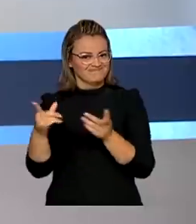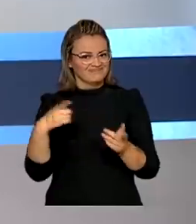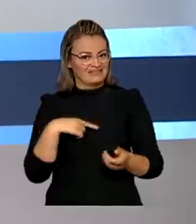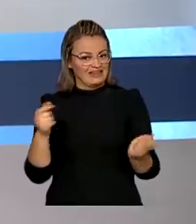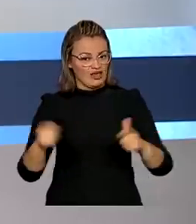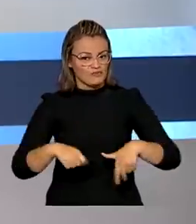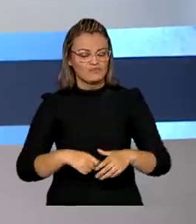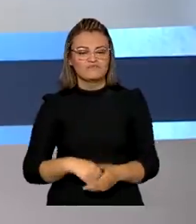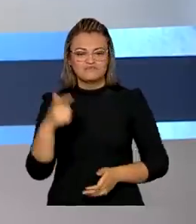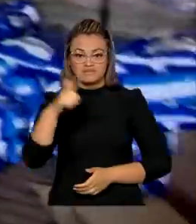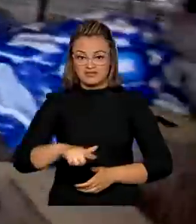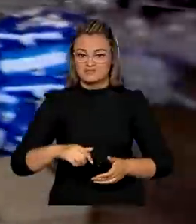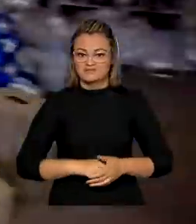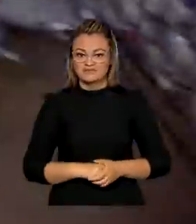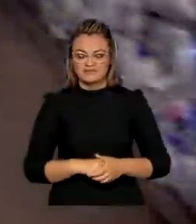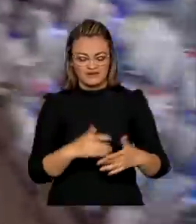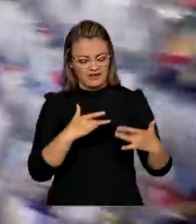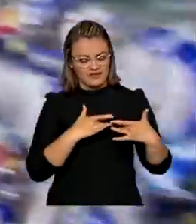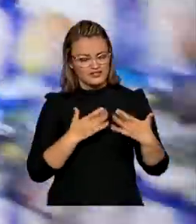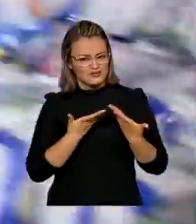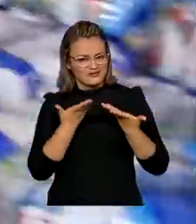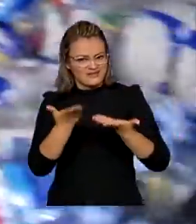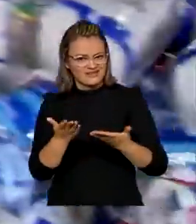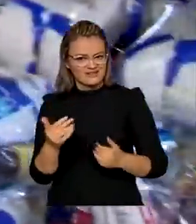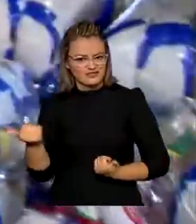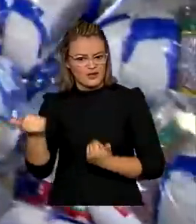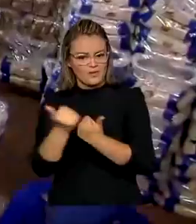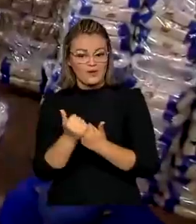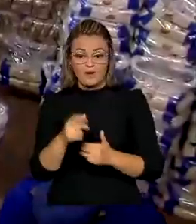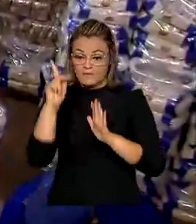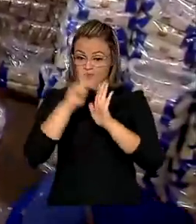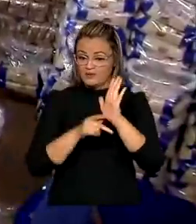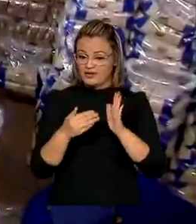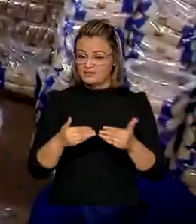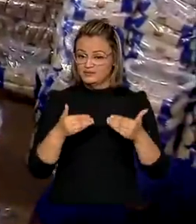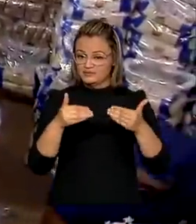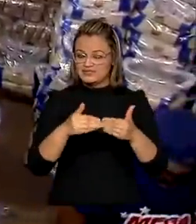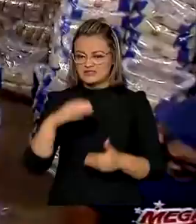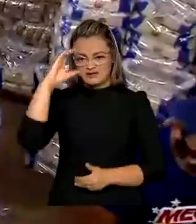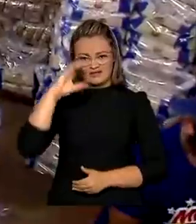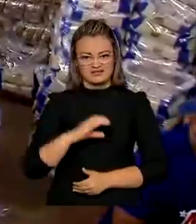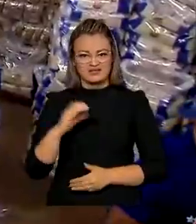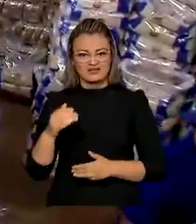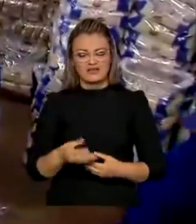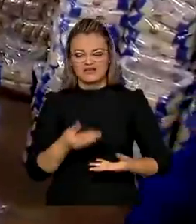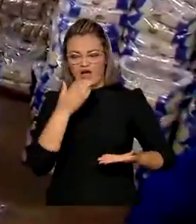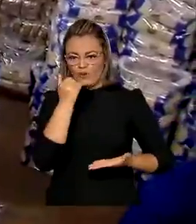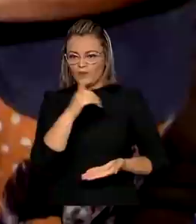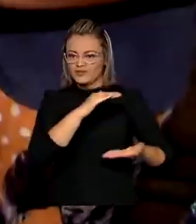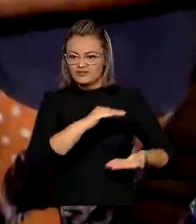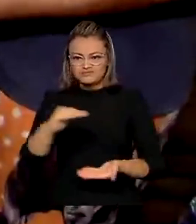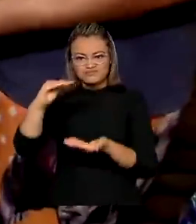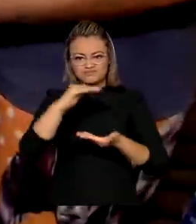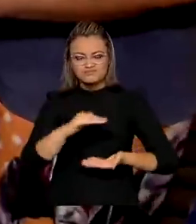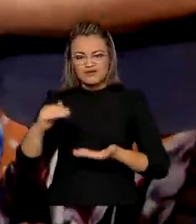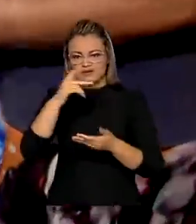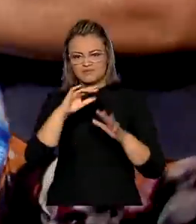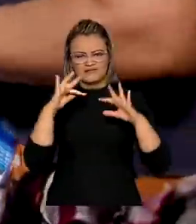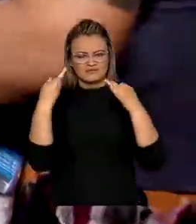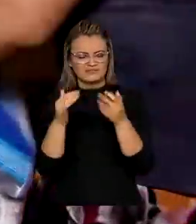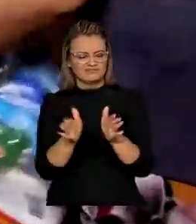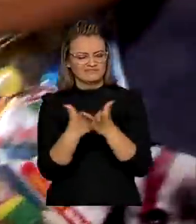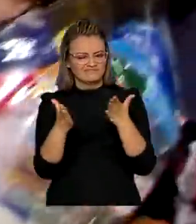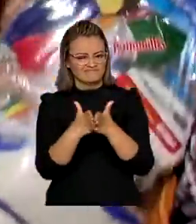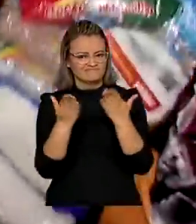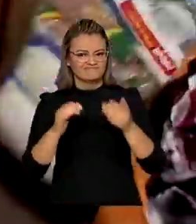veja também. Solidariedade na pandemia. Programa do Ministério da Cidadania leva cestas de alimentos para famílias